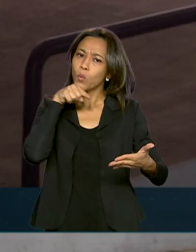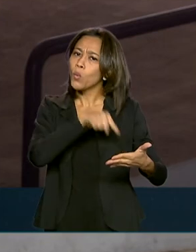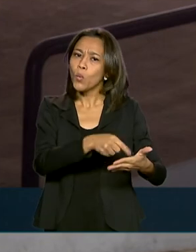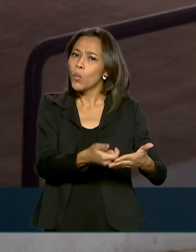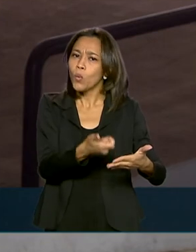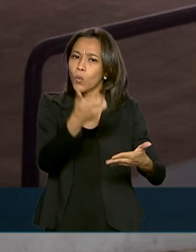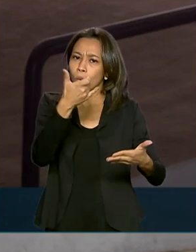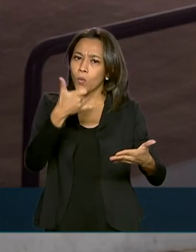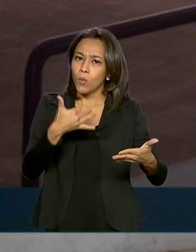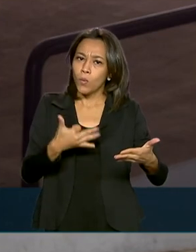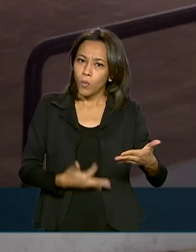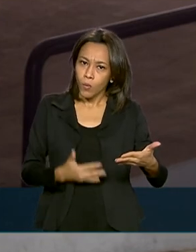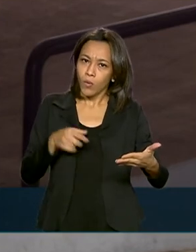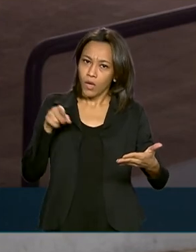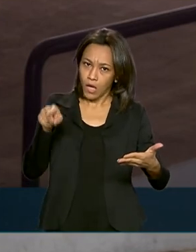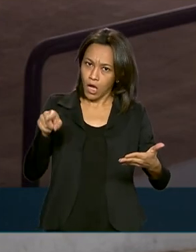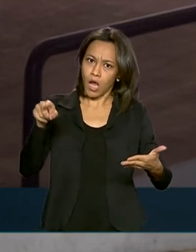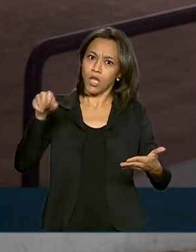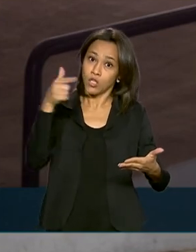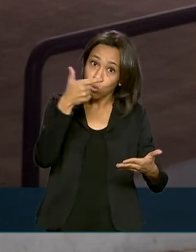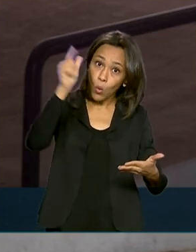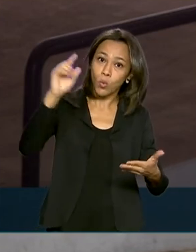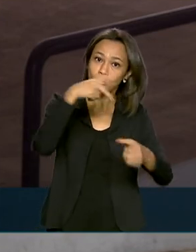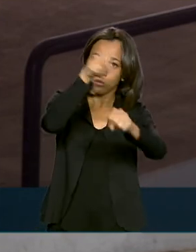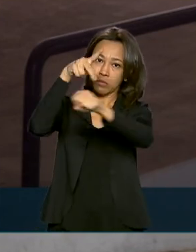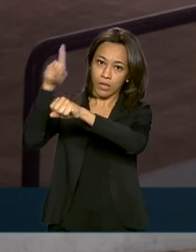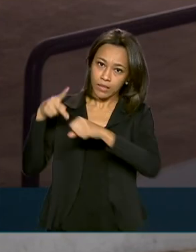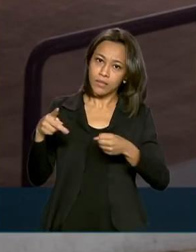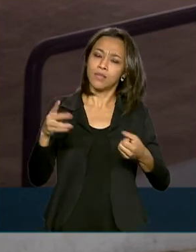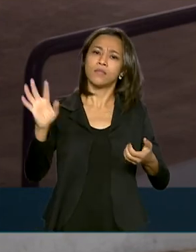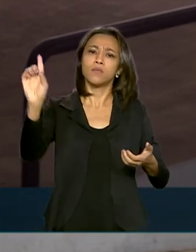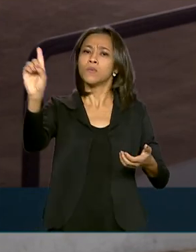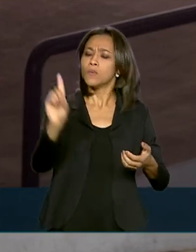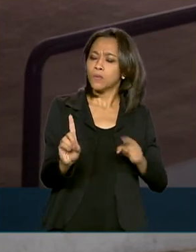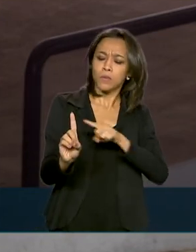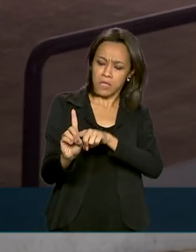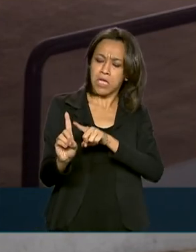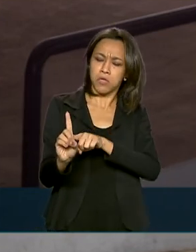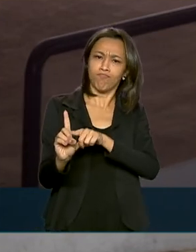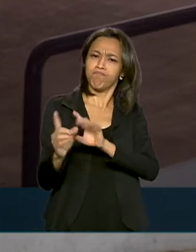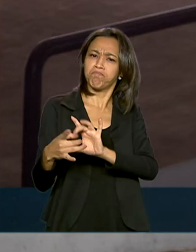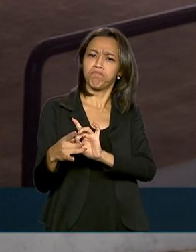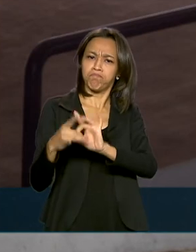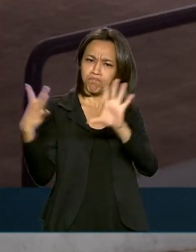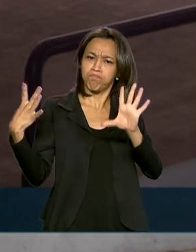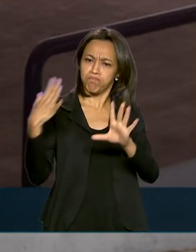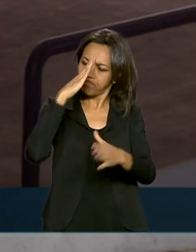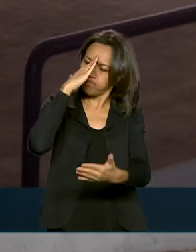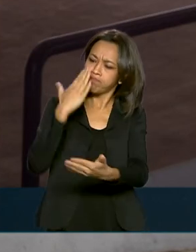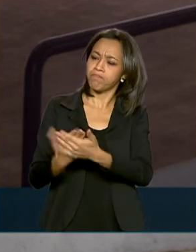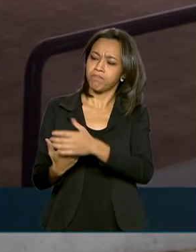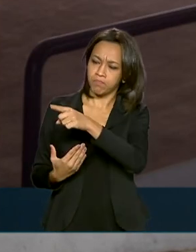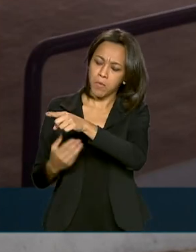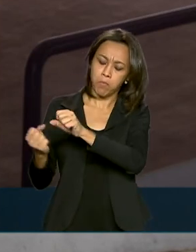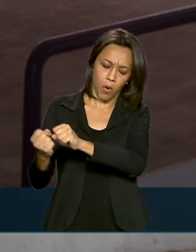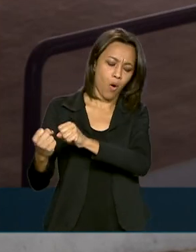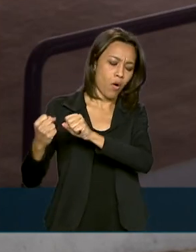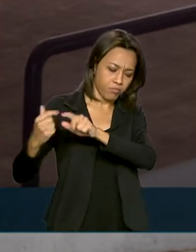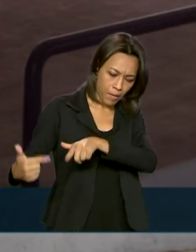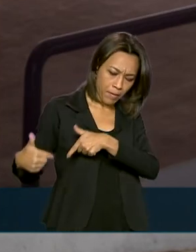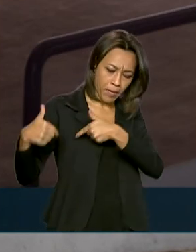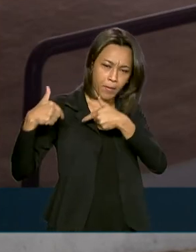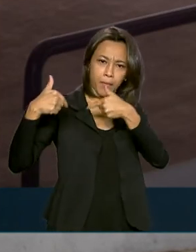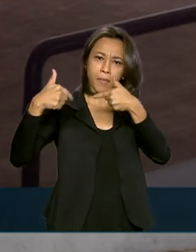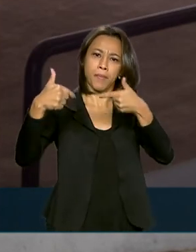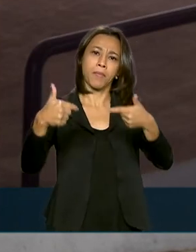encaminhado de um chefe de Estado para outro e que atesta a autonomia e credibilidade dos novos representantes